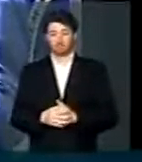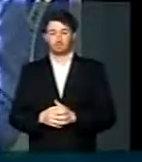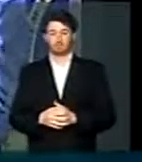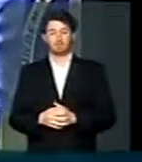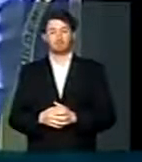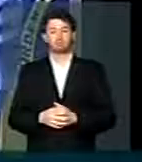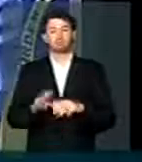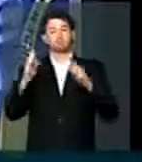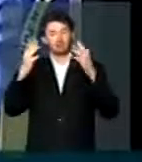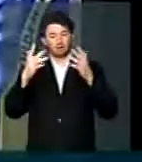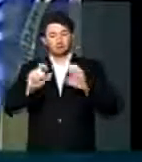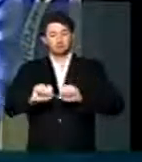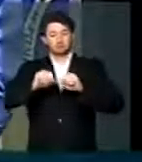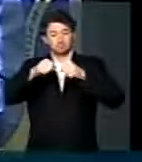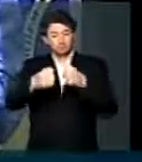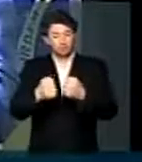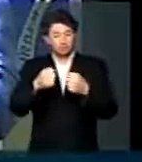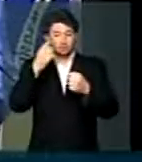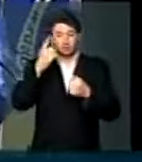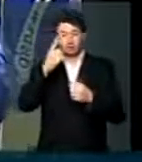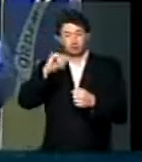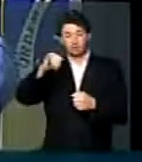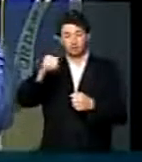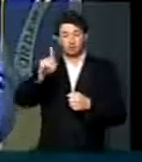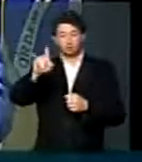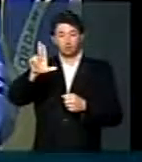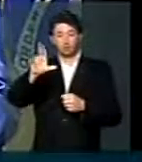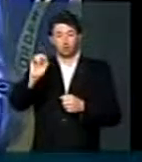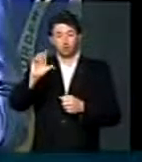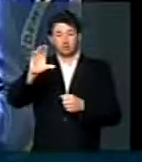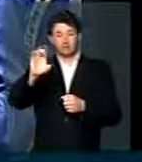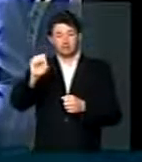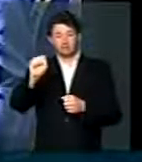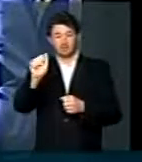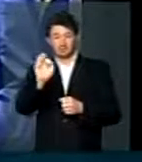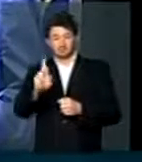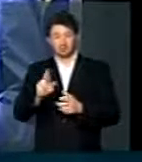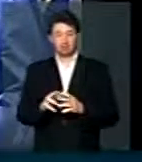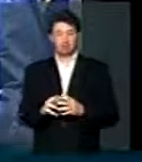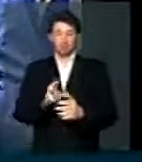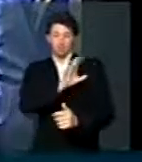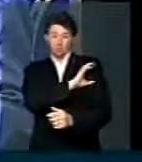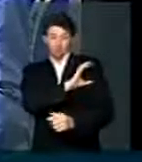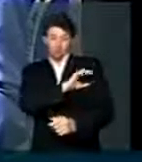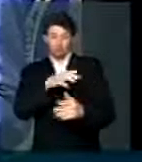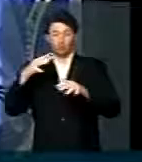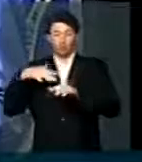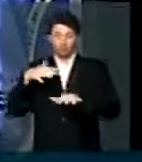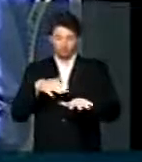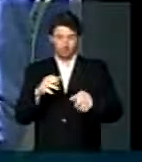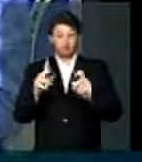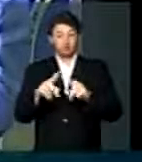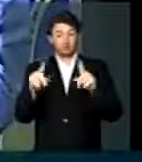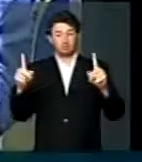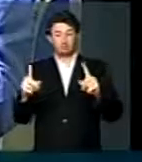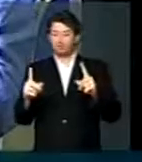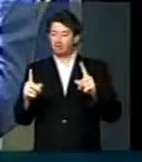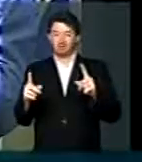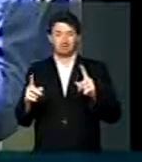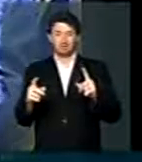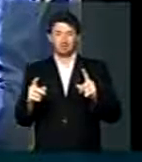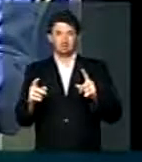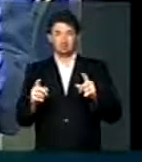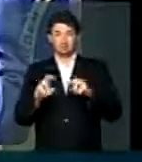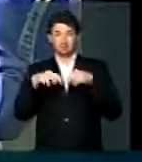acontecem e nós ficamos eminentemente azei navio. Quero dizer que essa